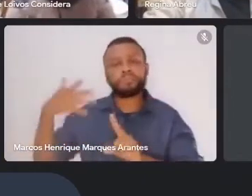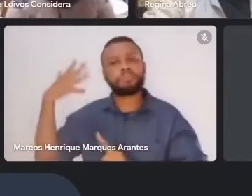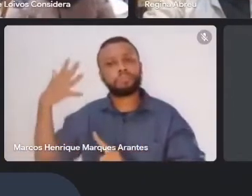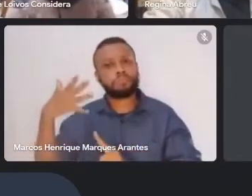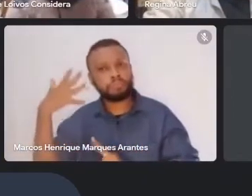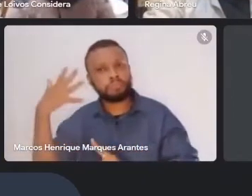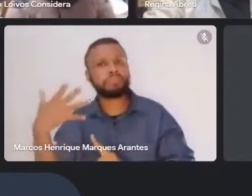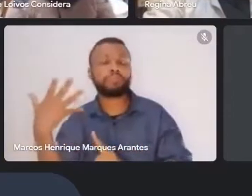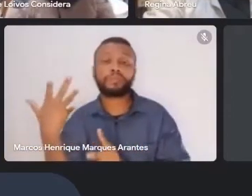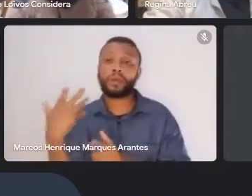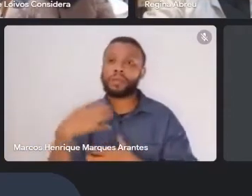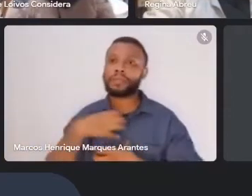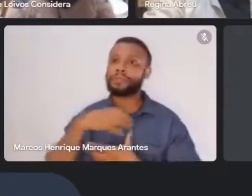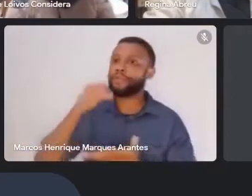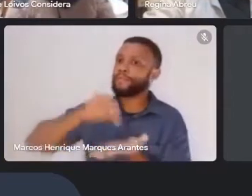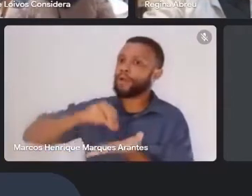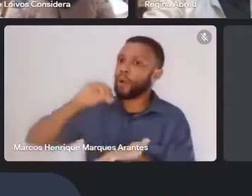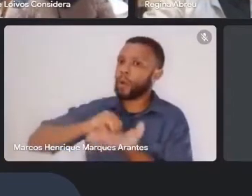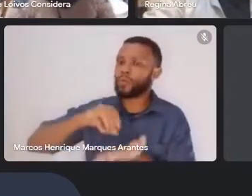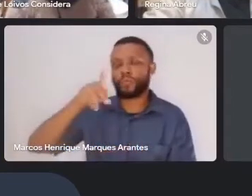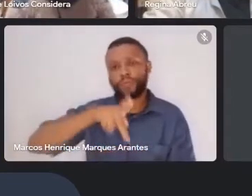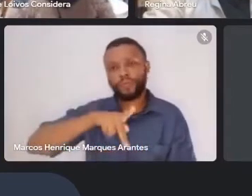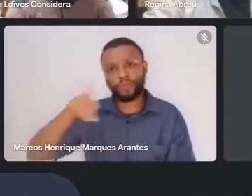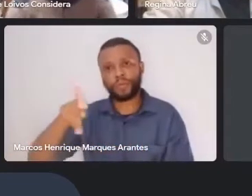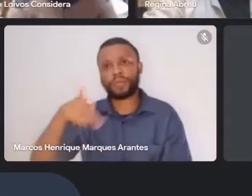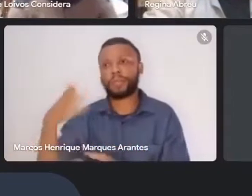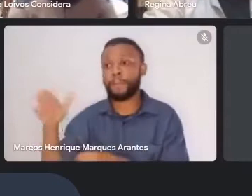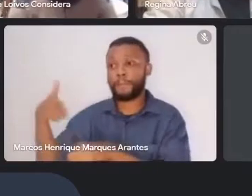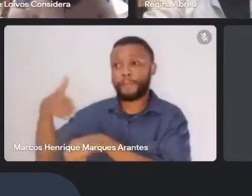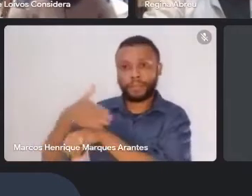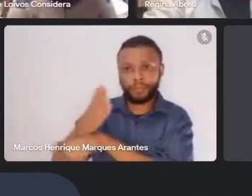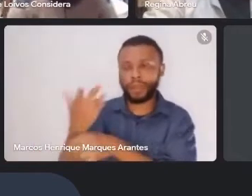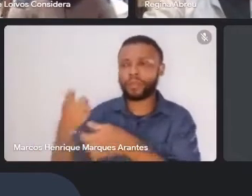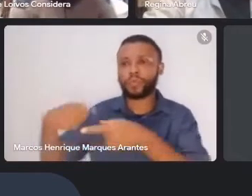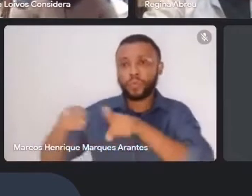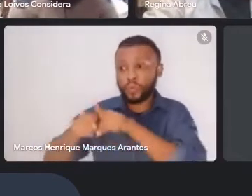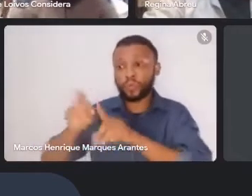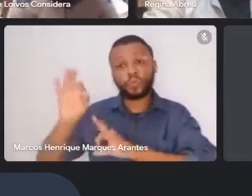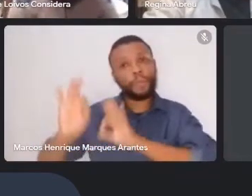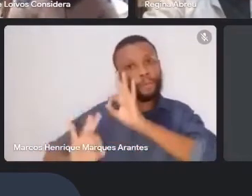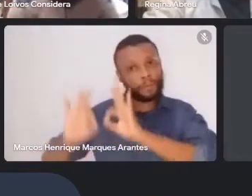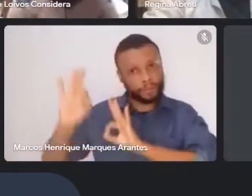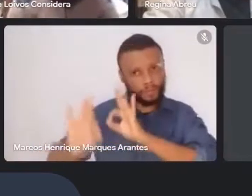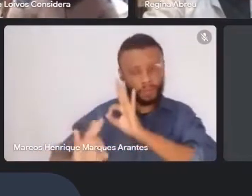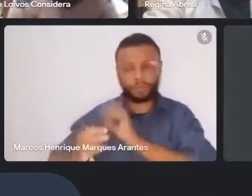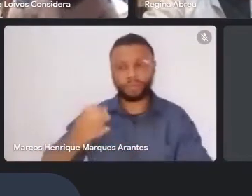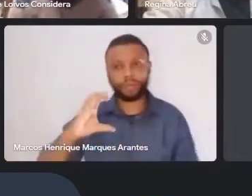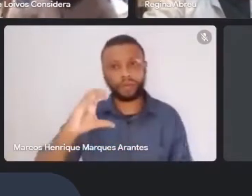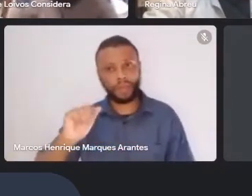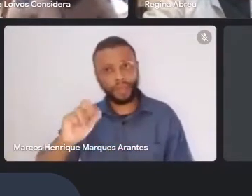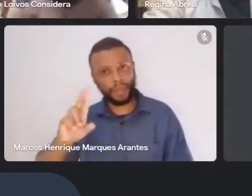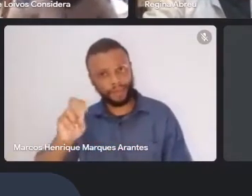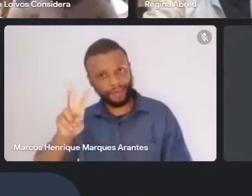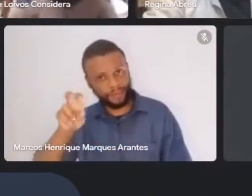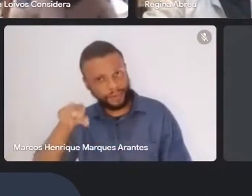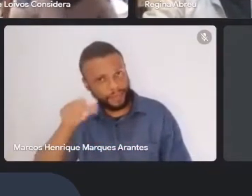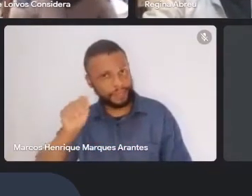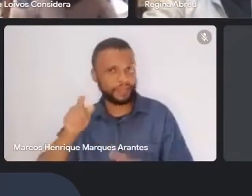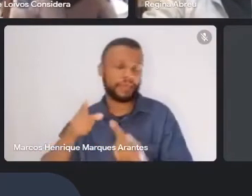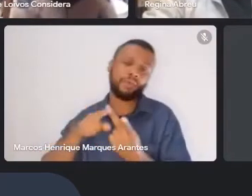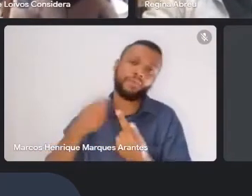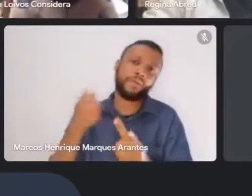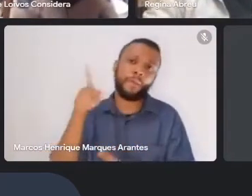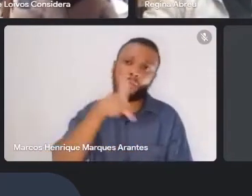das caravanas, como o Nilson, que pessoa maravilhosa, e como o professor Antônio, que também